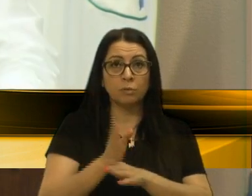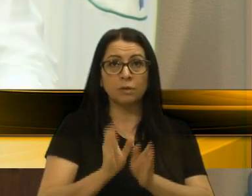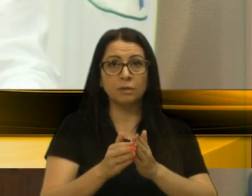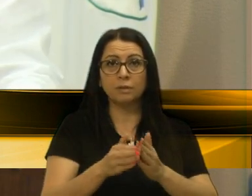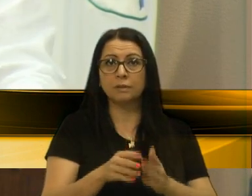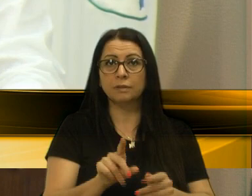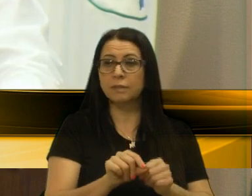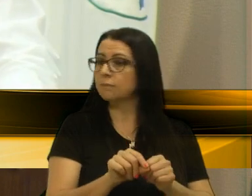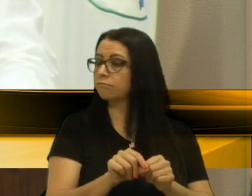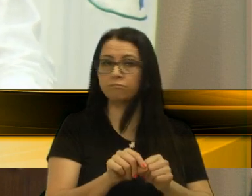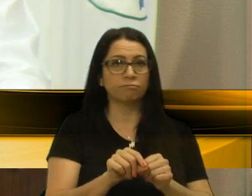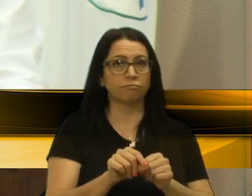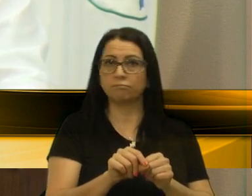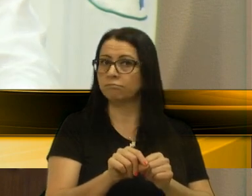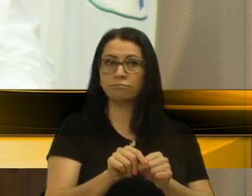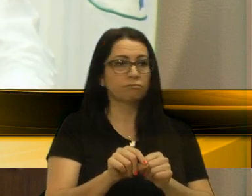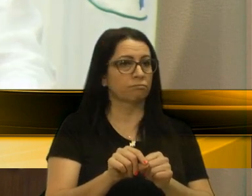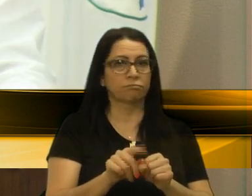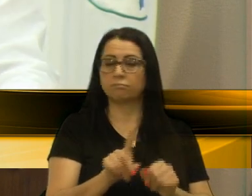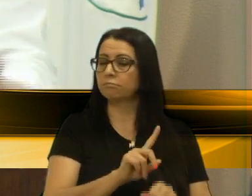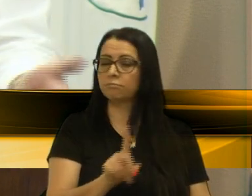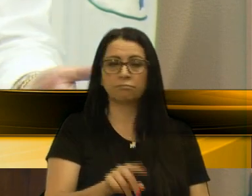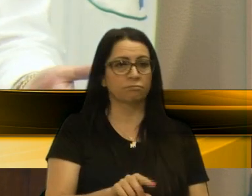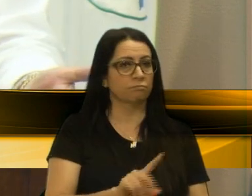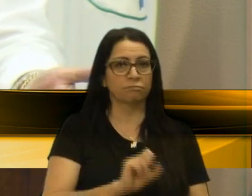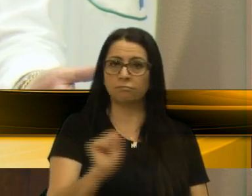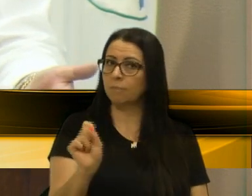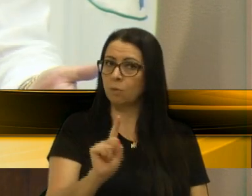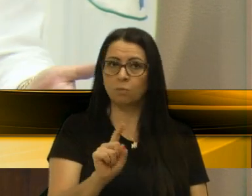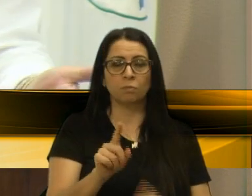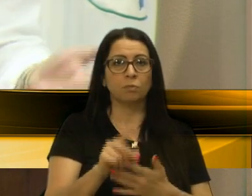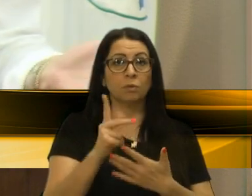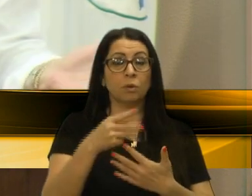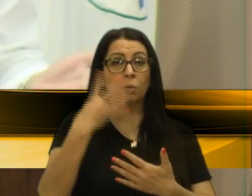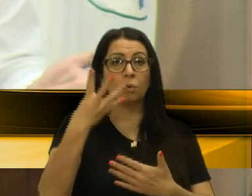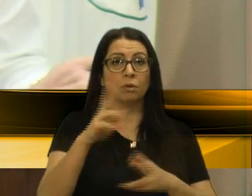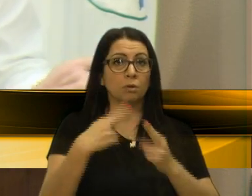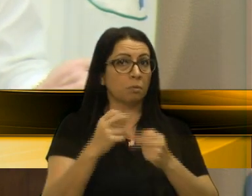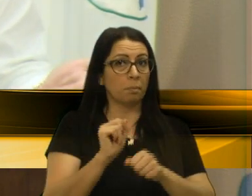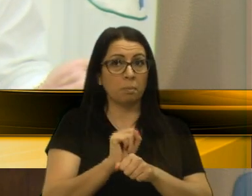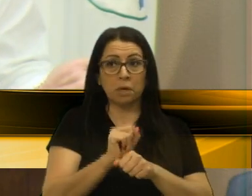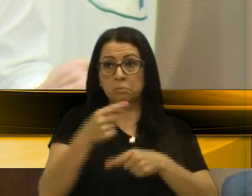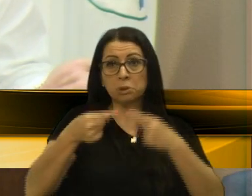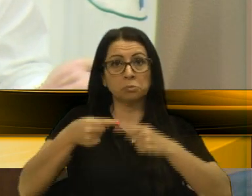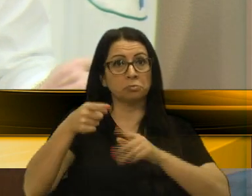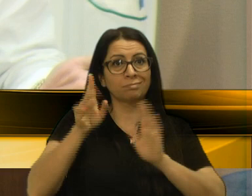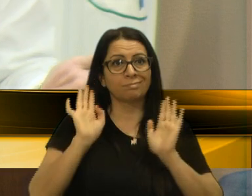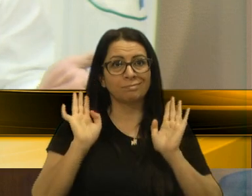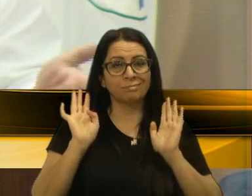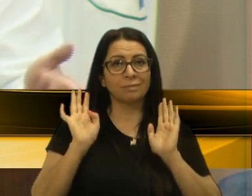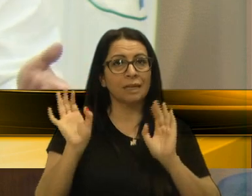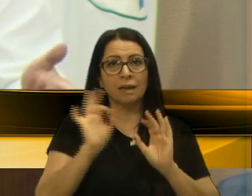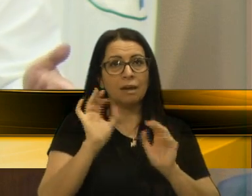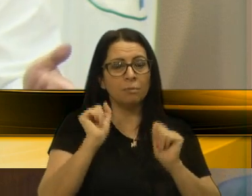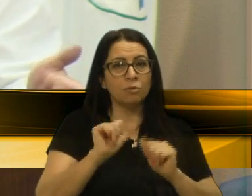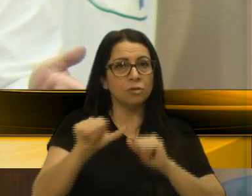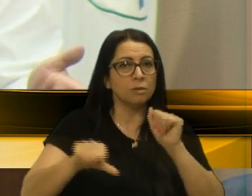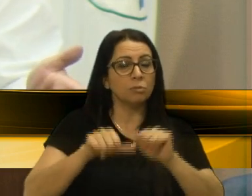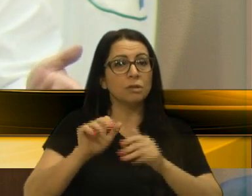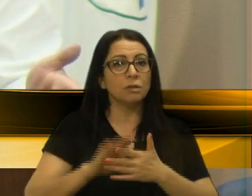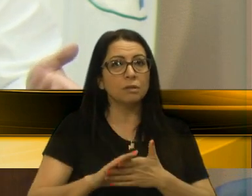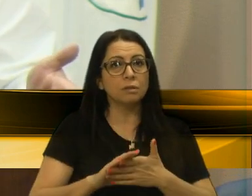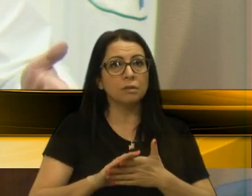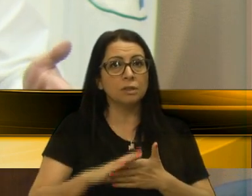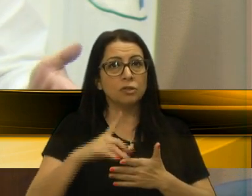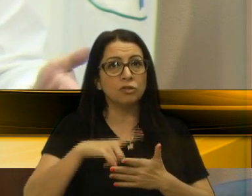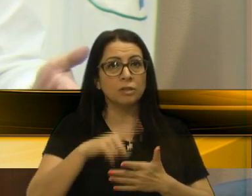ela só fazia assim. Não, não, não. Na quarta reunião nós paramos de discutir com ela, porque nada podia ser alterado.